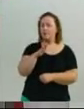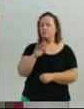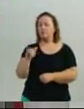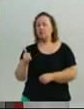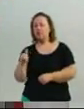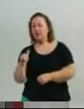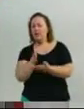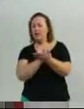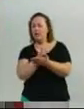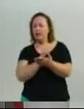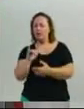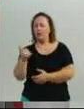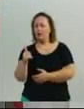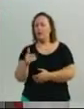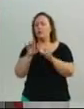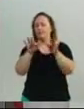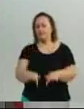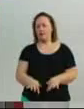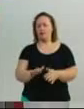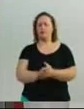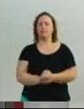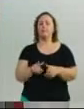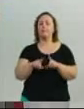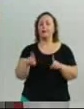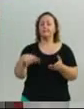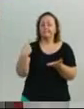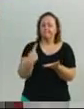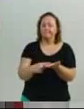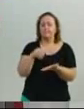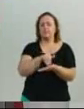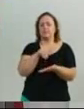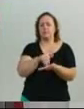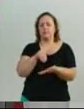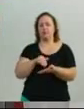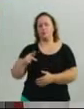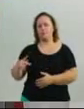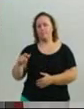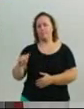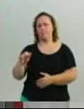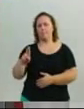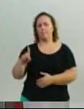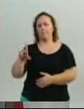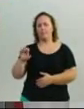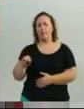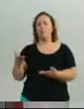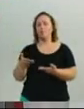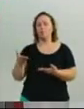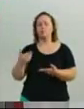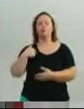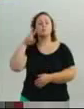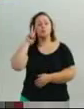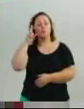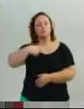ano, mas é um compromisso ao qual o secretário firmou comigo hoje na parte da tarde e na segunda-feira a população vai ficar sabendo.